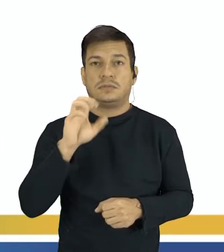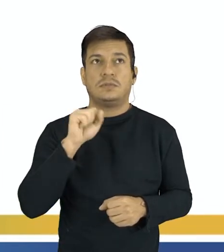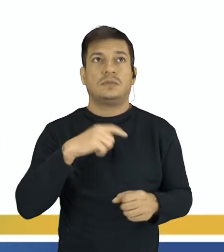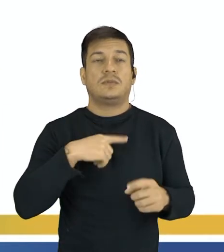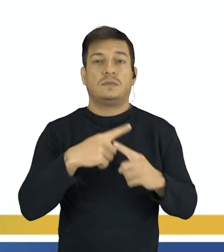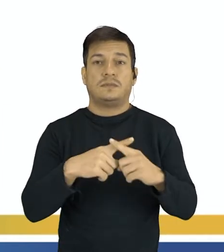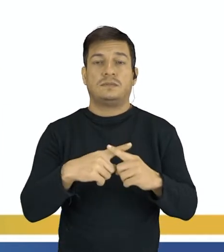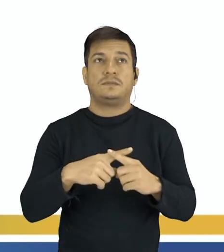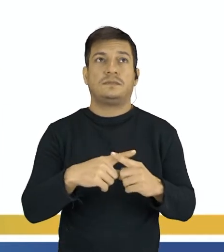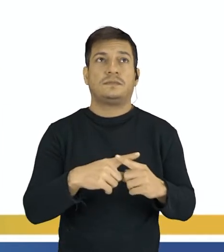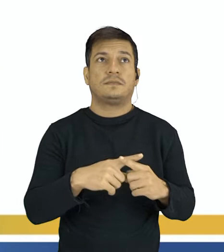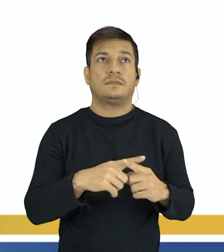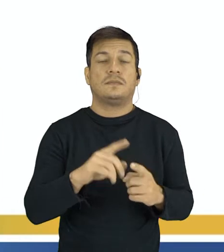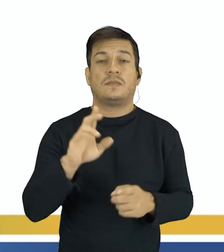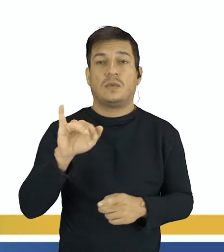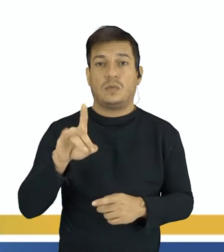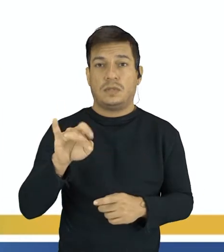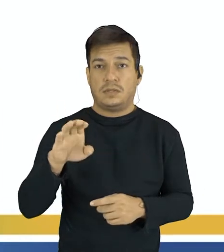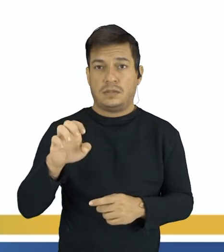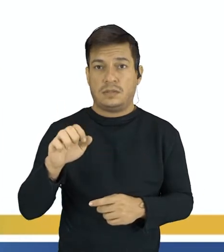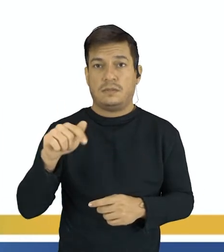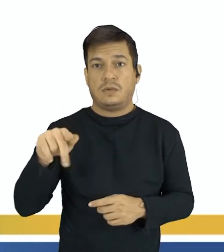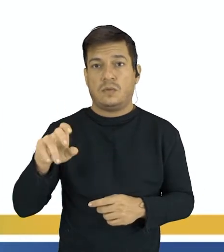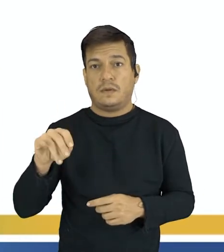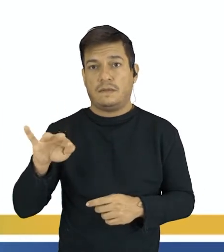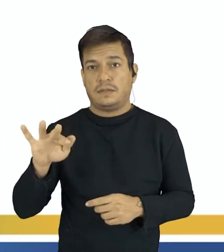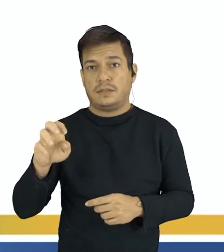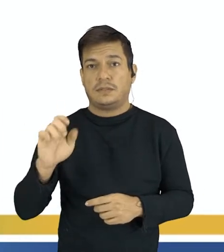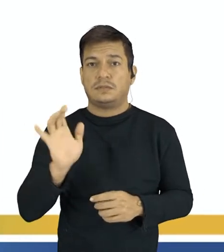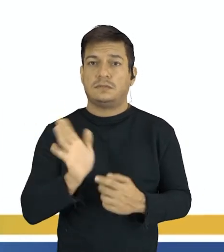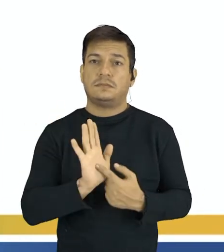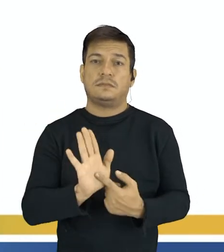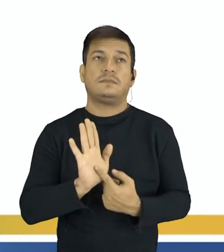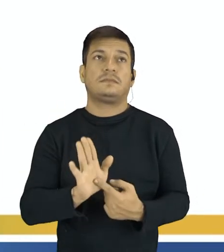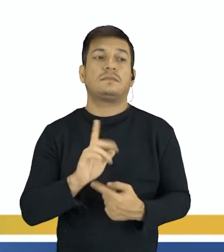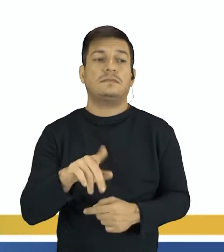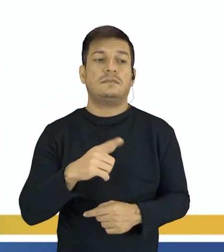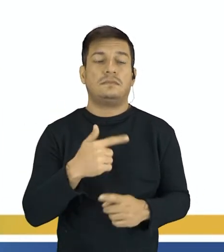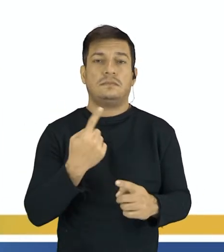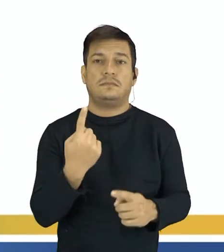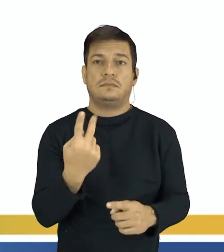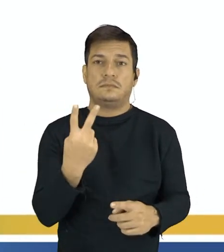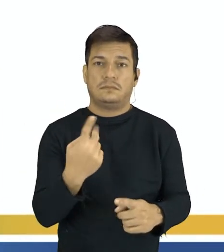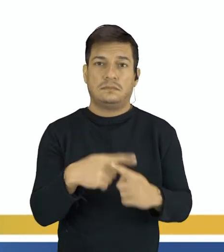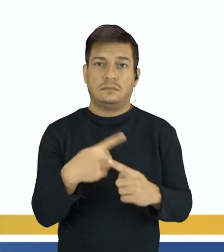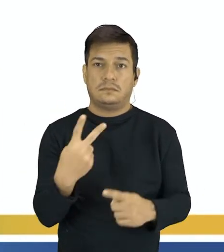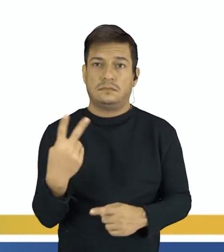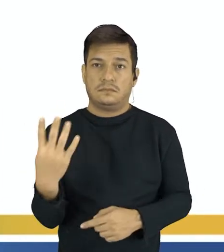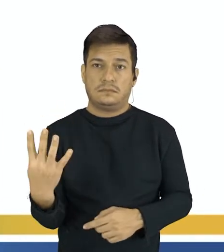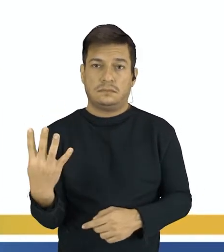multiplica o índice pelo coeficiente, como eu já mostrei para vocês. 2 vezes 2, 4.